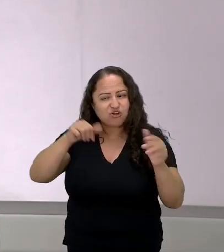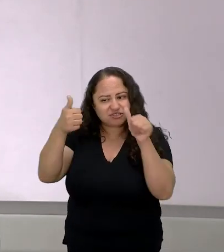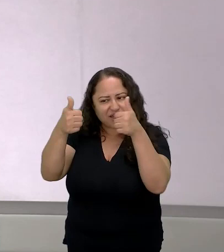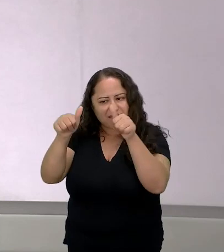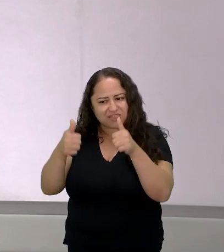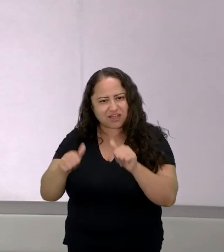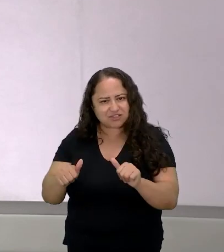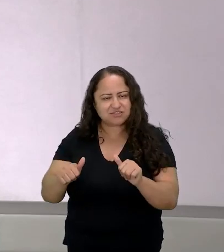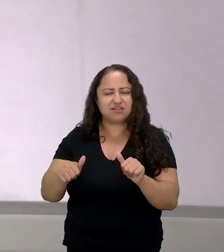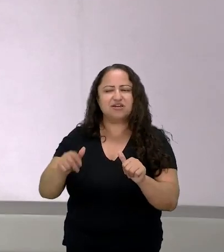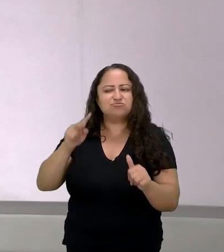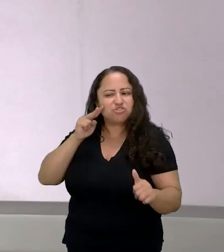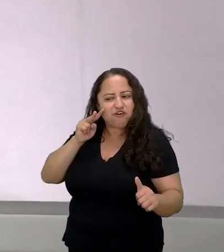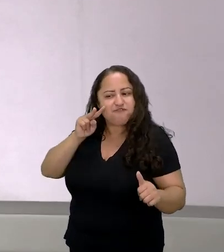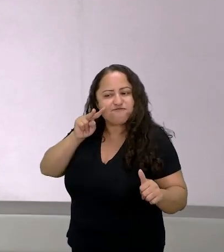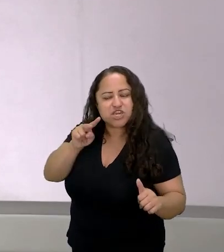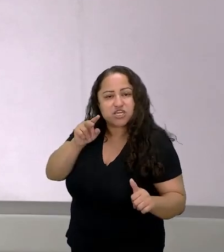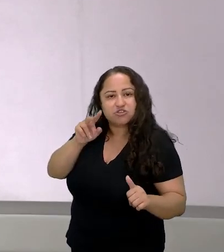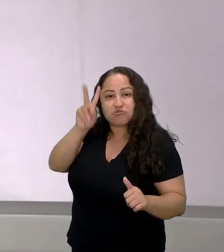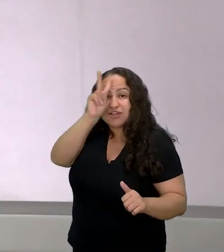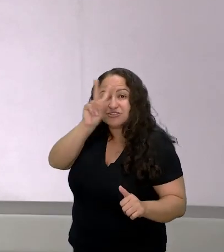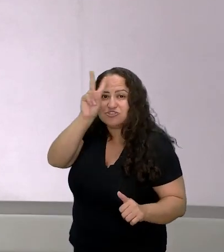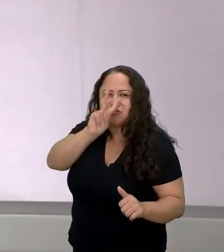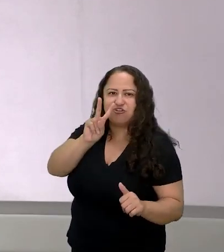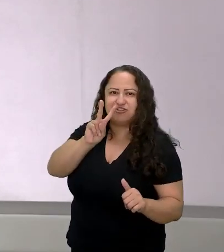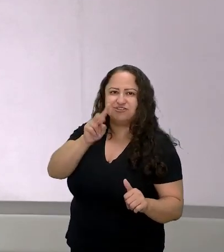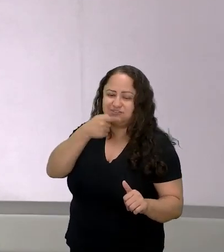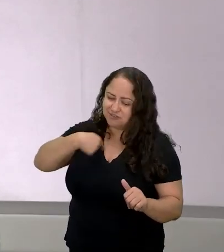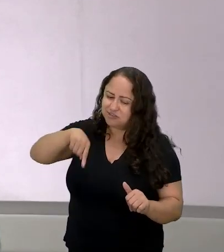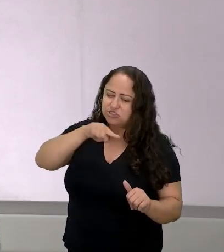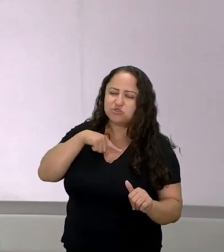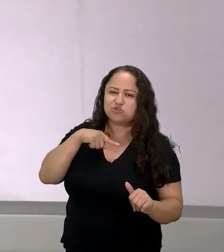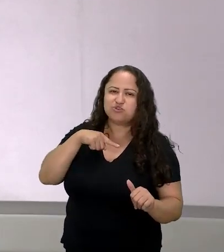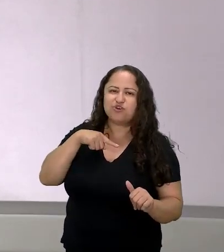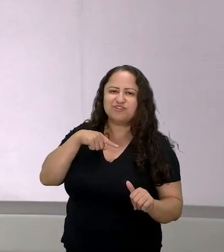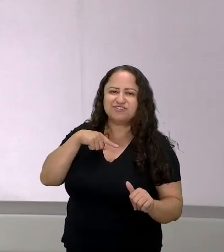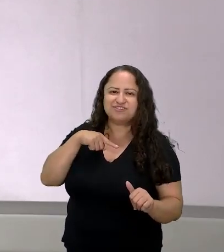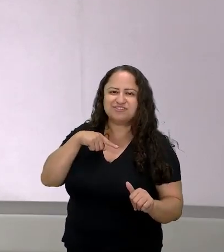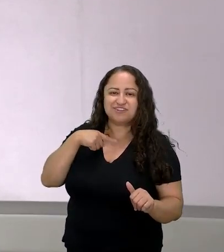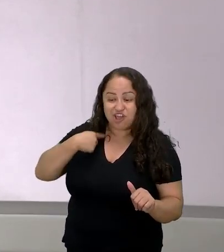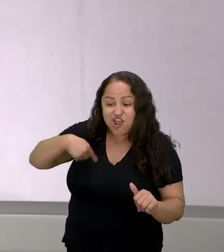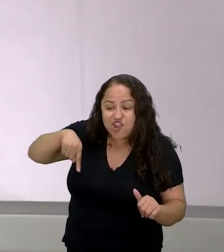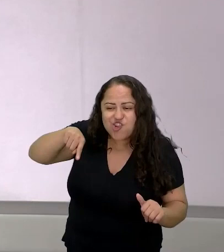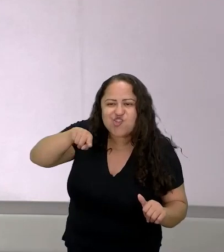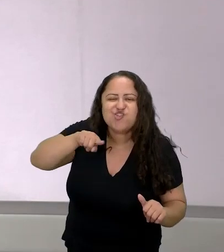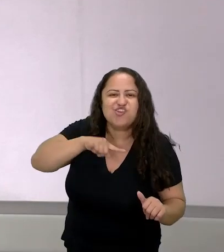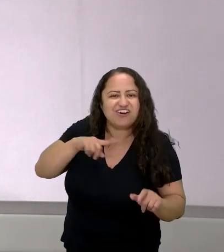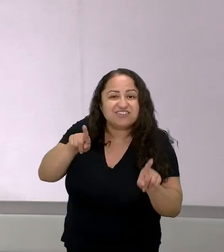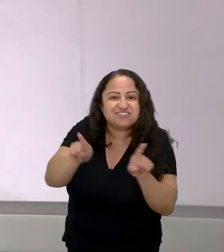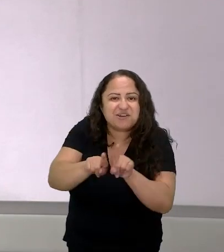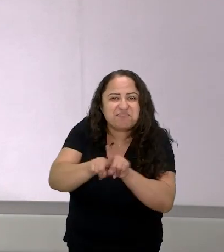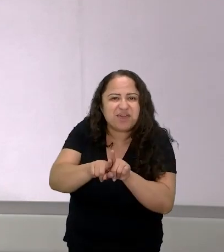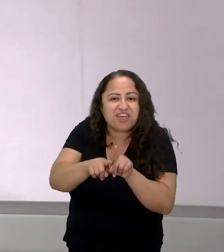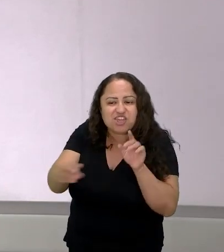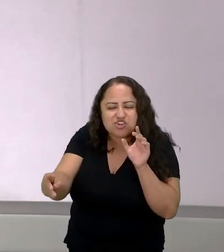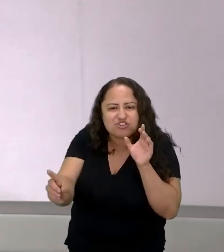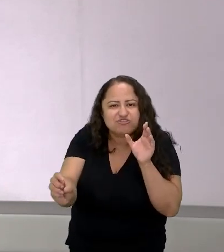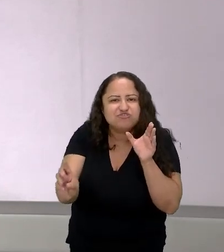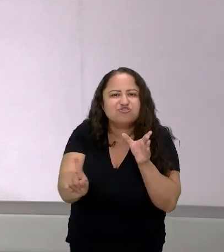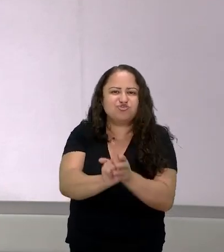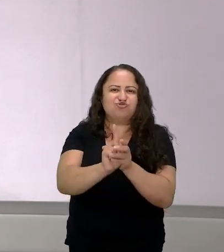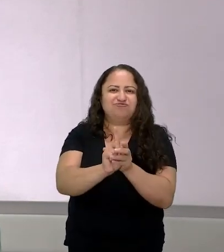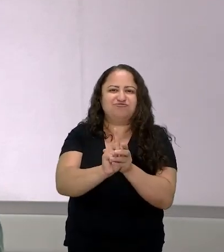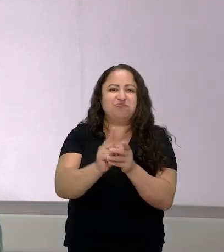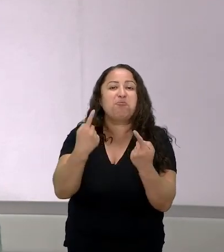contato com a narrativa nós também entendemos que nós somos o personagem nós também fazemos parte porque a história ela